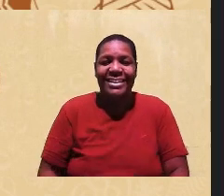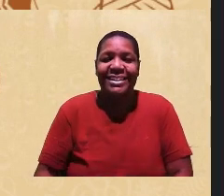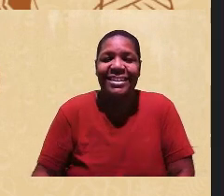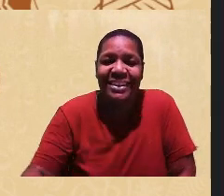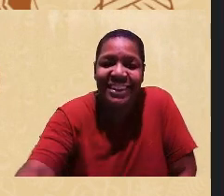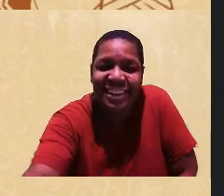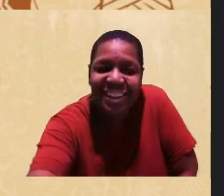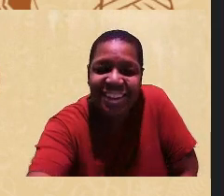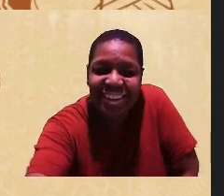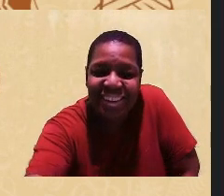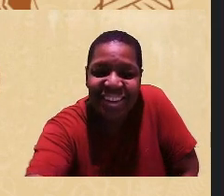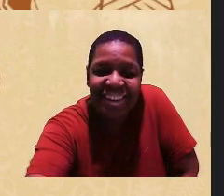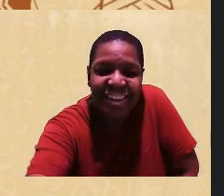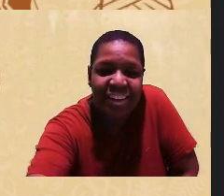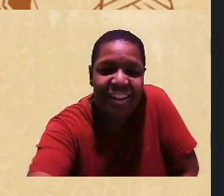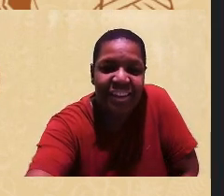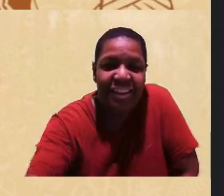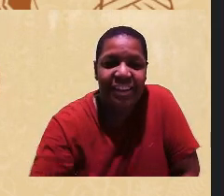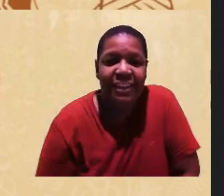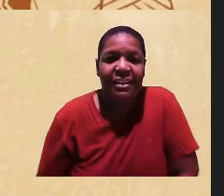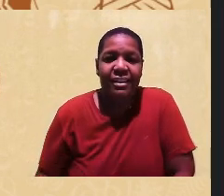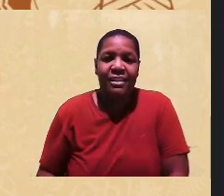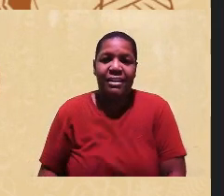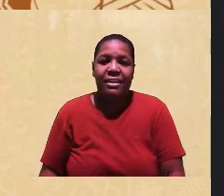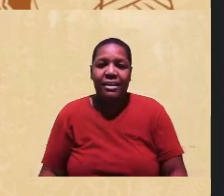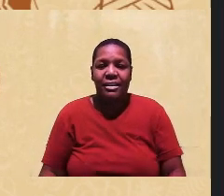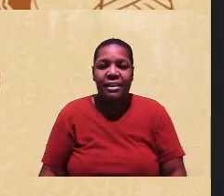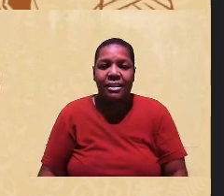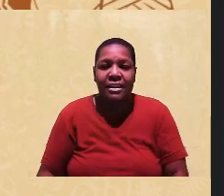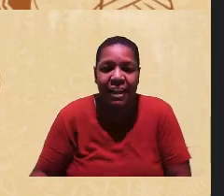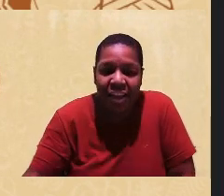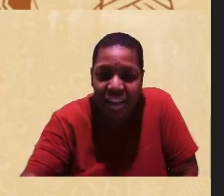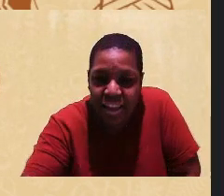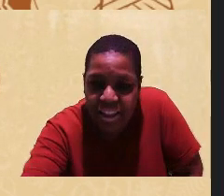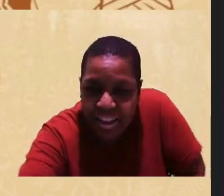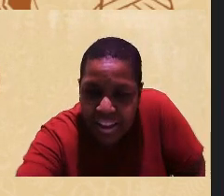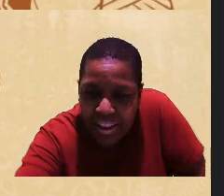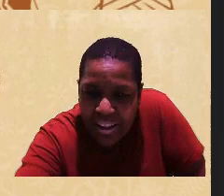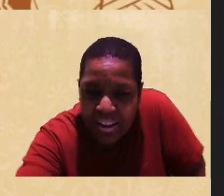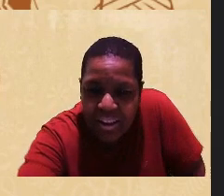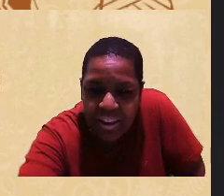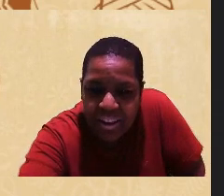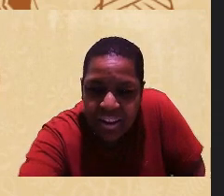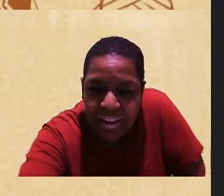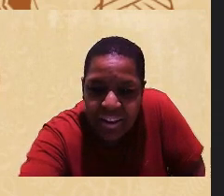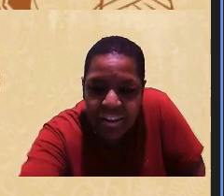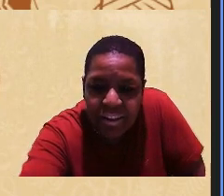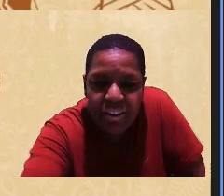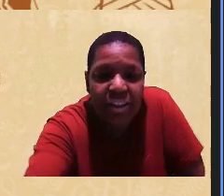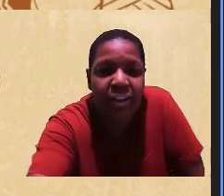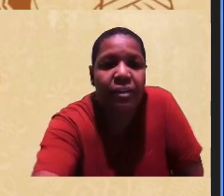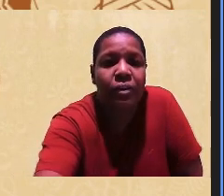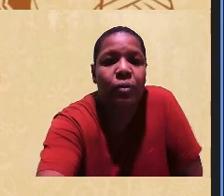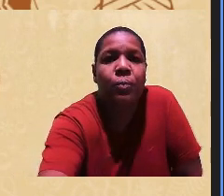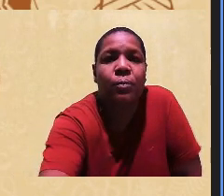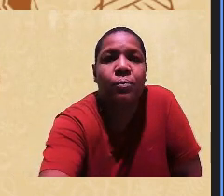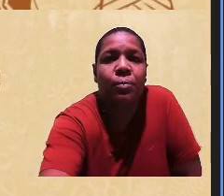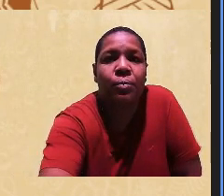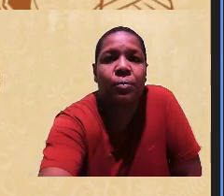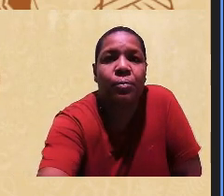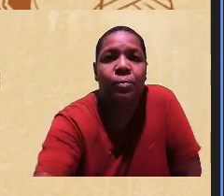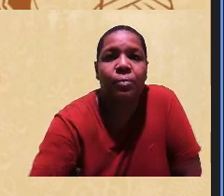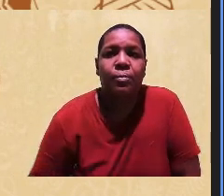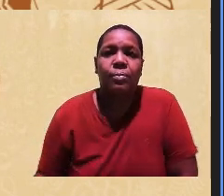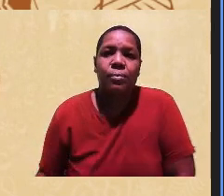É para uma pesquisadora sobre relações sociais, foi por aí que sumiu. Então, bom, prefiro repetir.